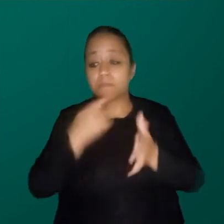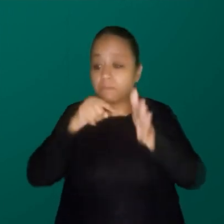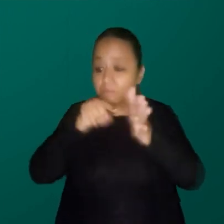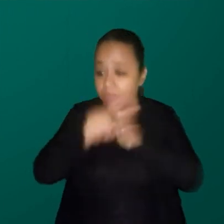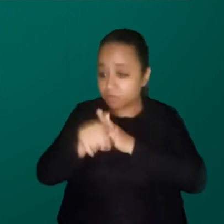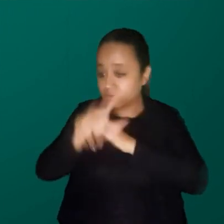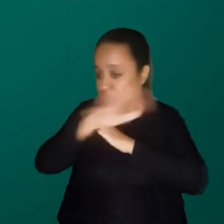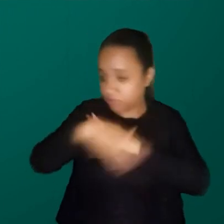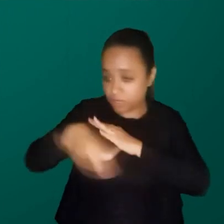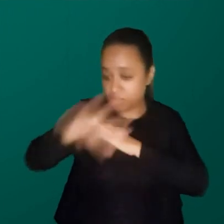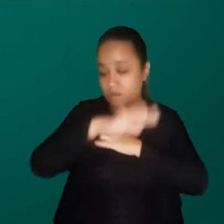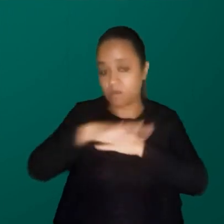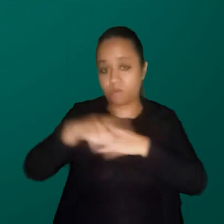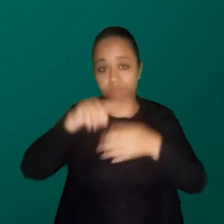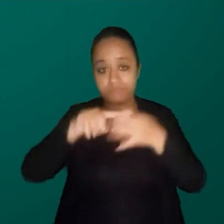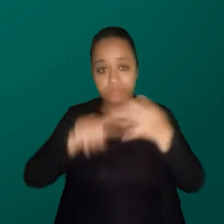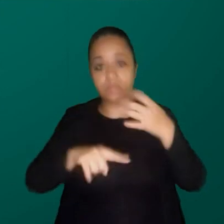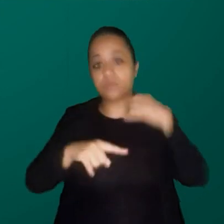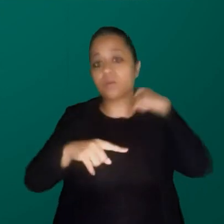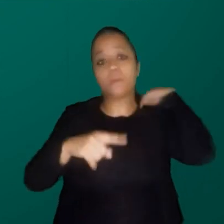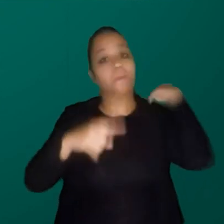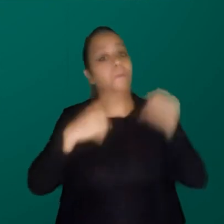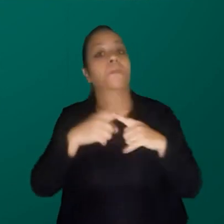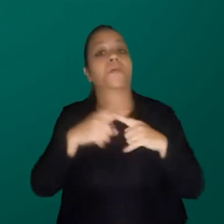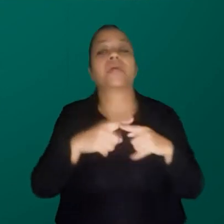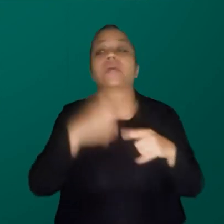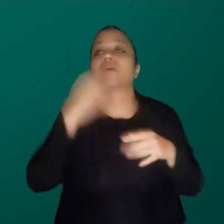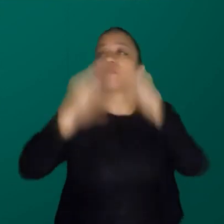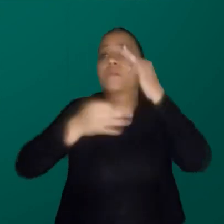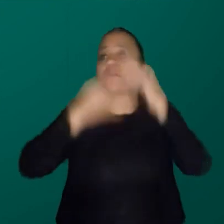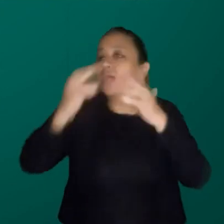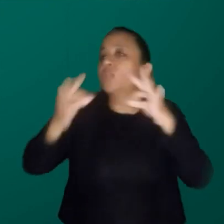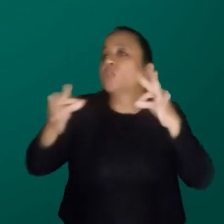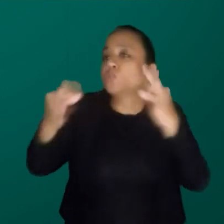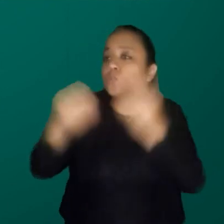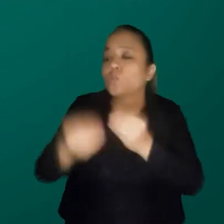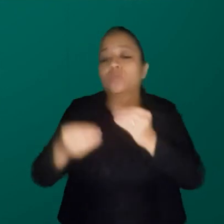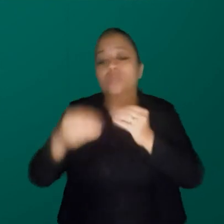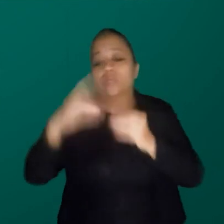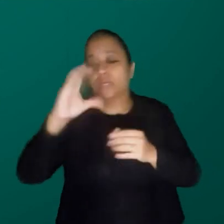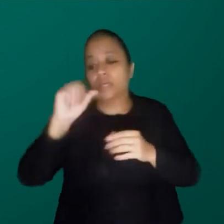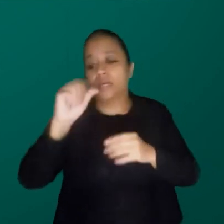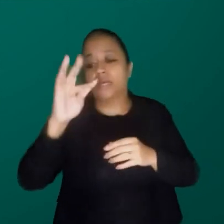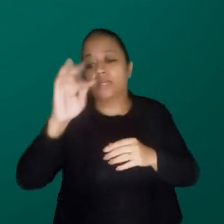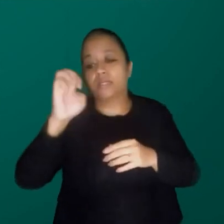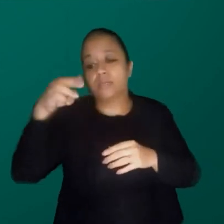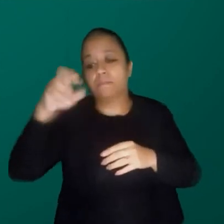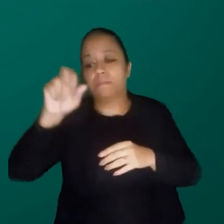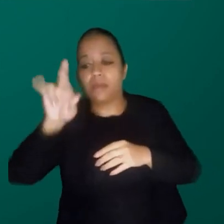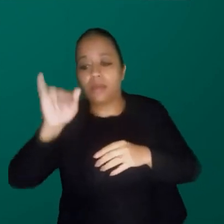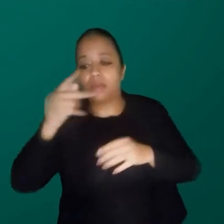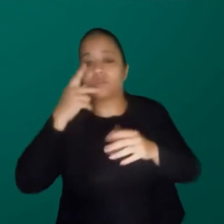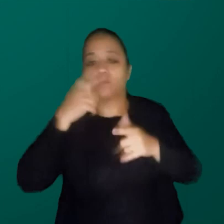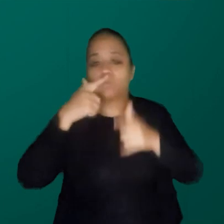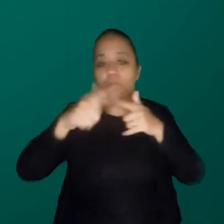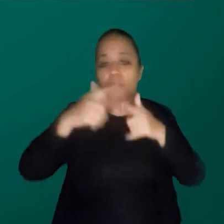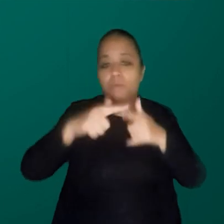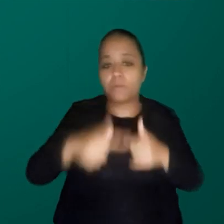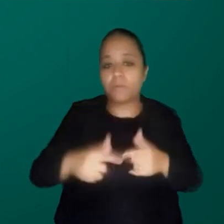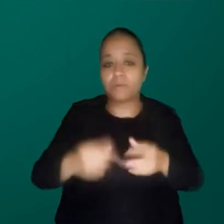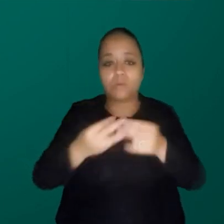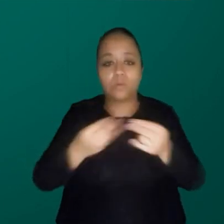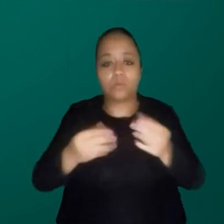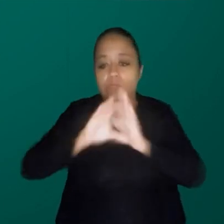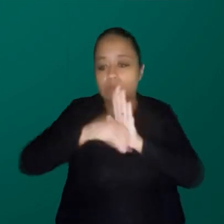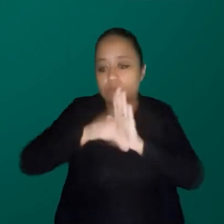pergunta geral, porque a gente vai ouvindo todas as falas, que a Temari falou até mesmo sobre a gente problematizar esse